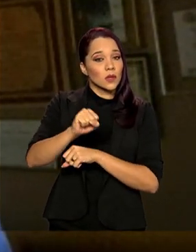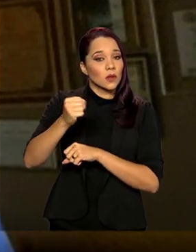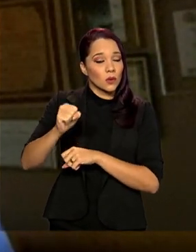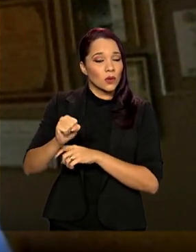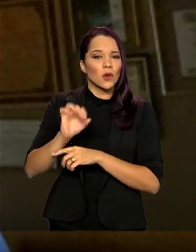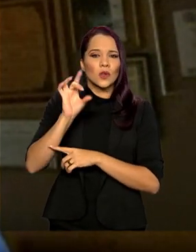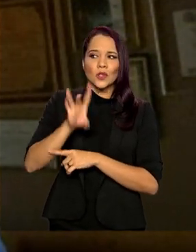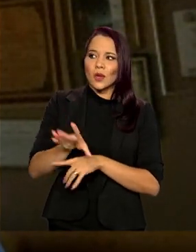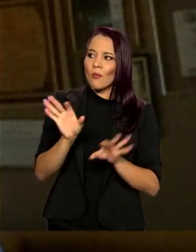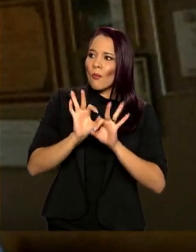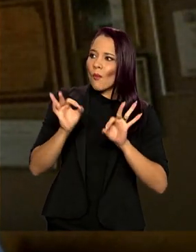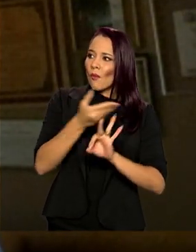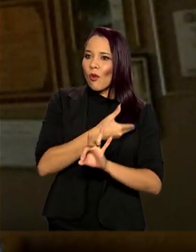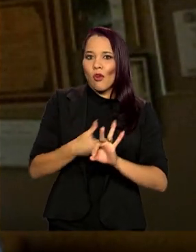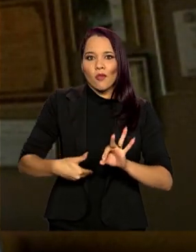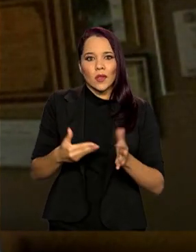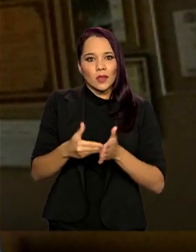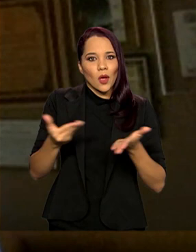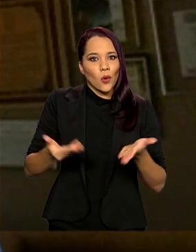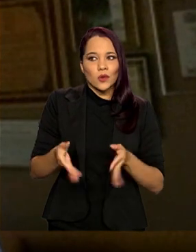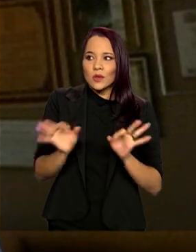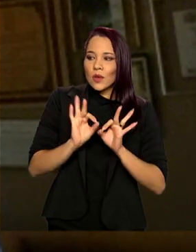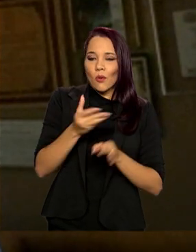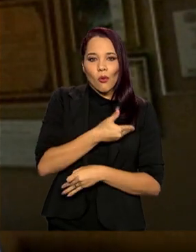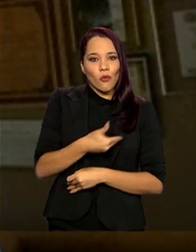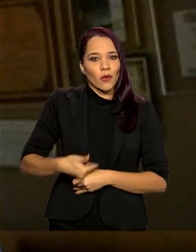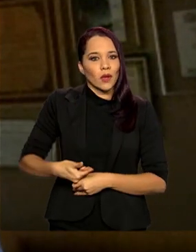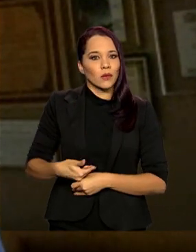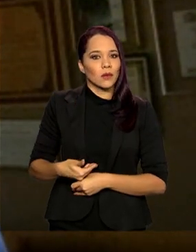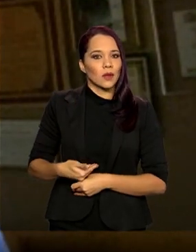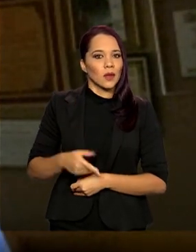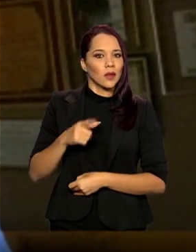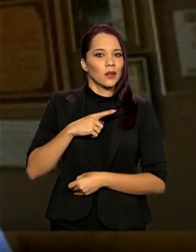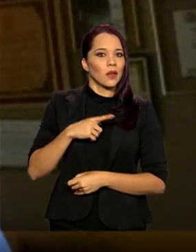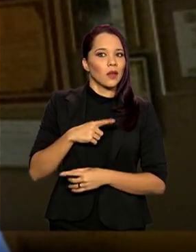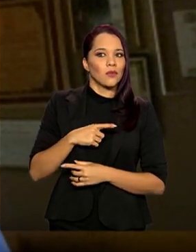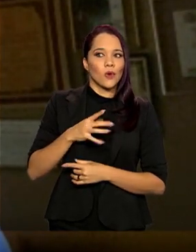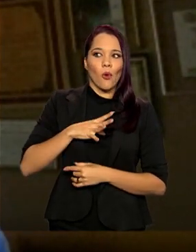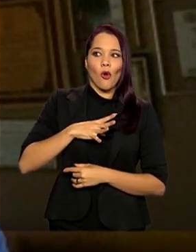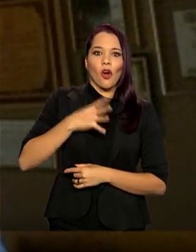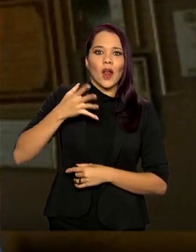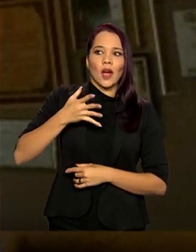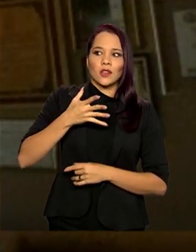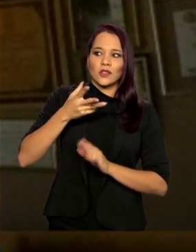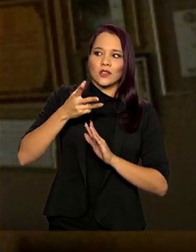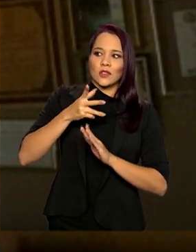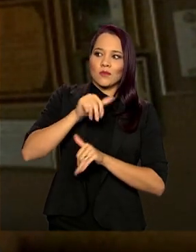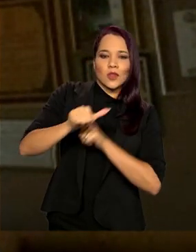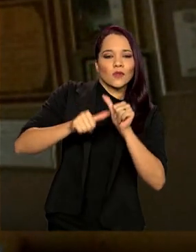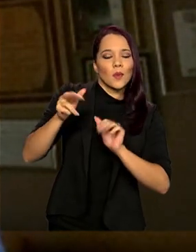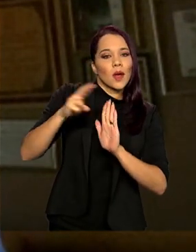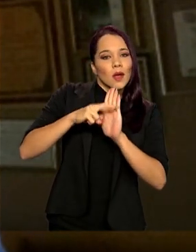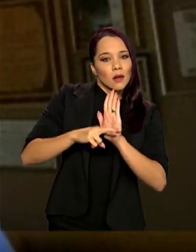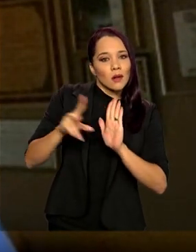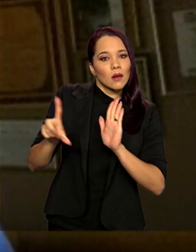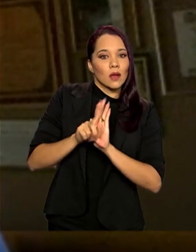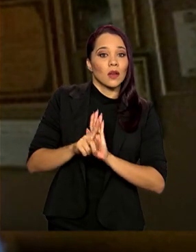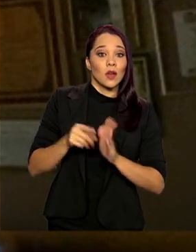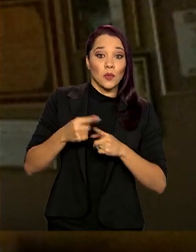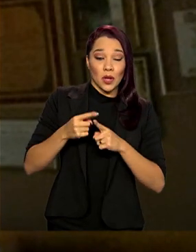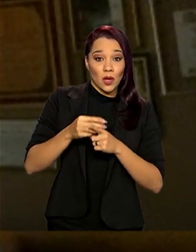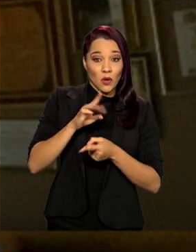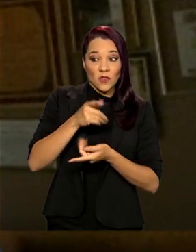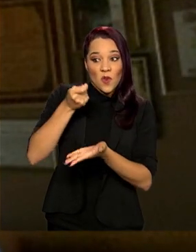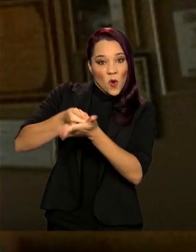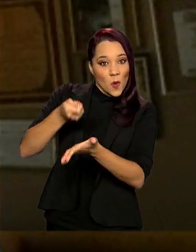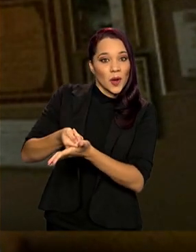só que nenhum governo que passou até hoje teve a coragem de regulamentá-lo. Por quê? Na hora que ele for